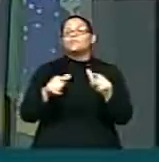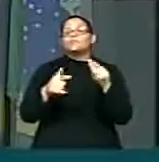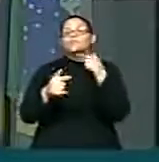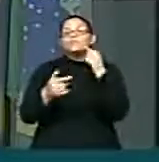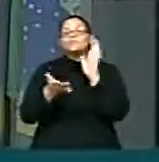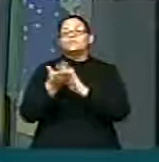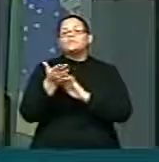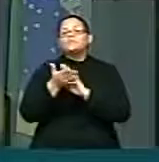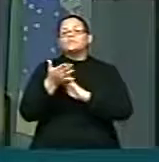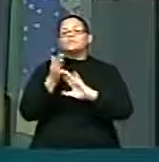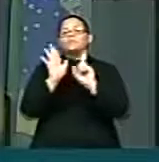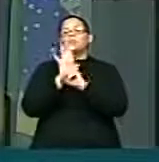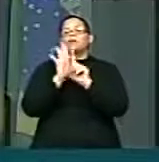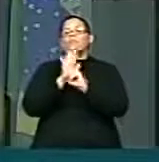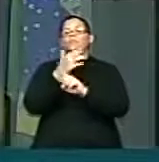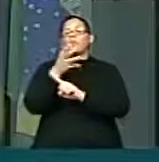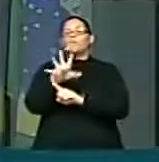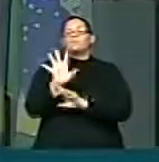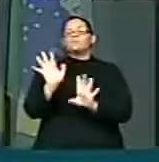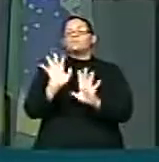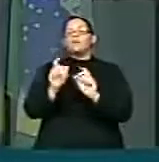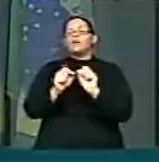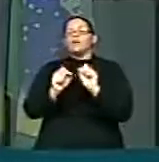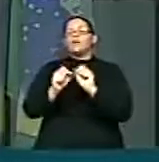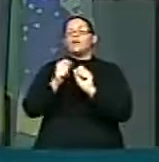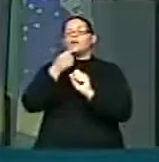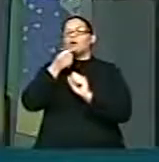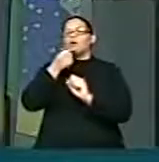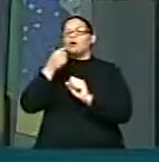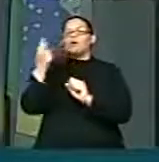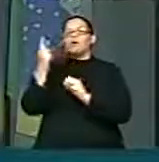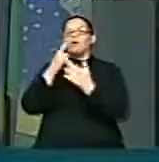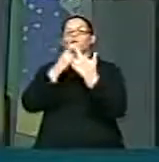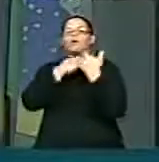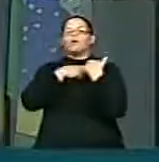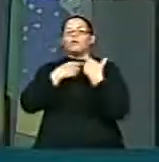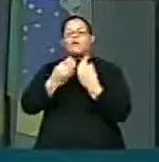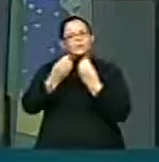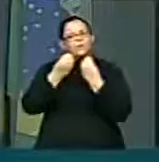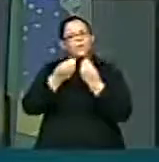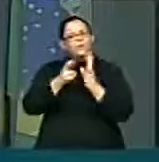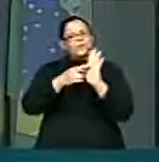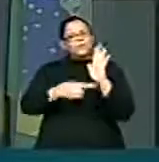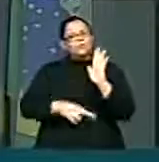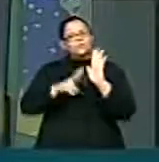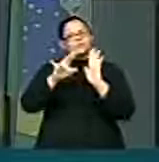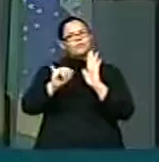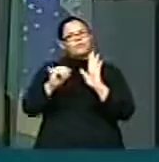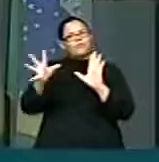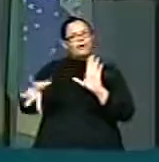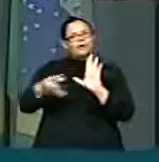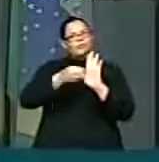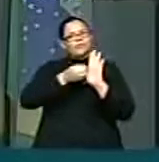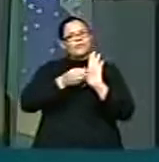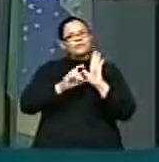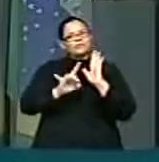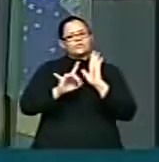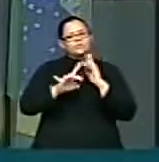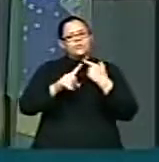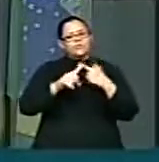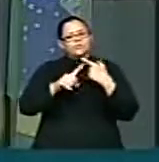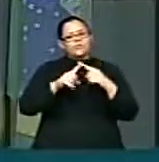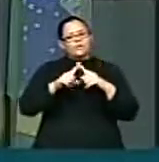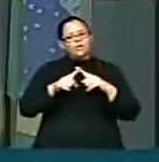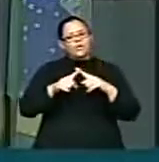ao objeto da investigação. Como é que o relator vai incluir um governador só por causa de disputas